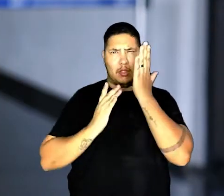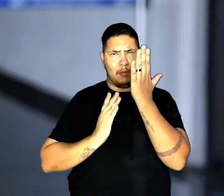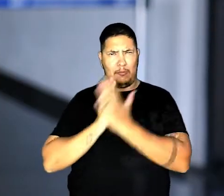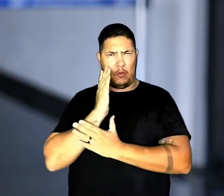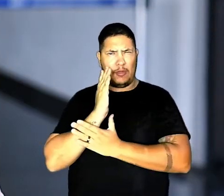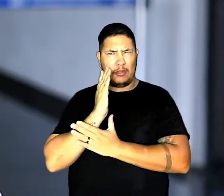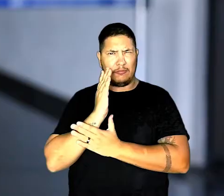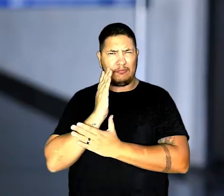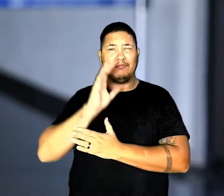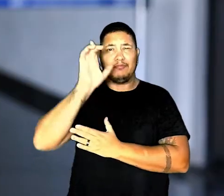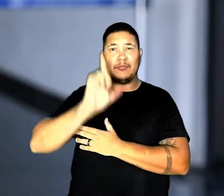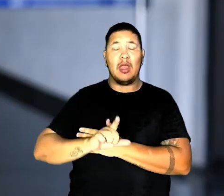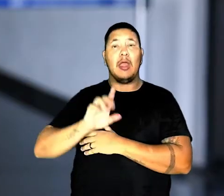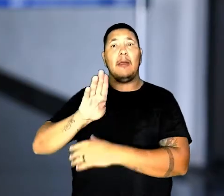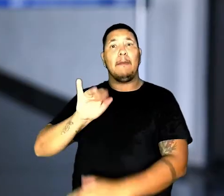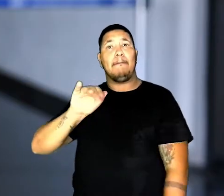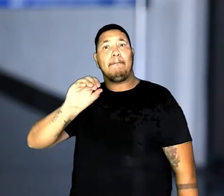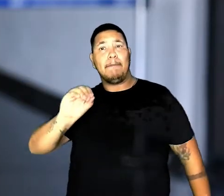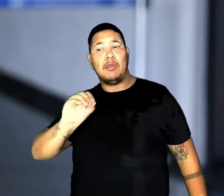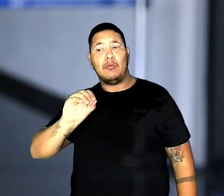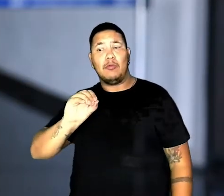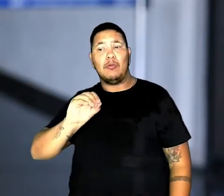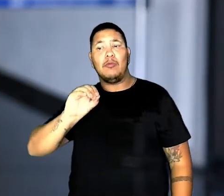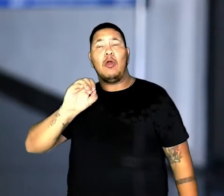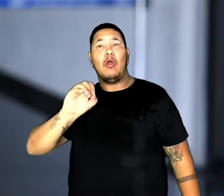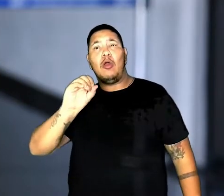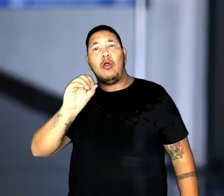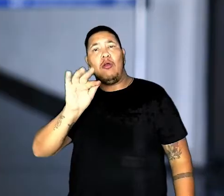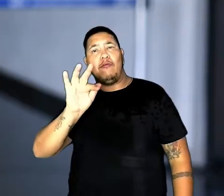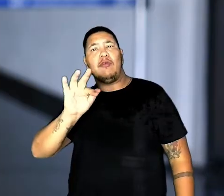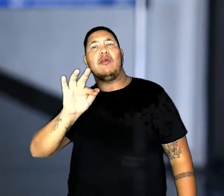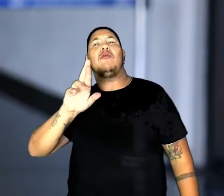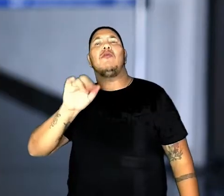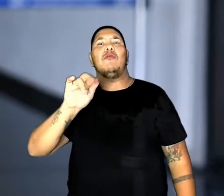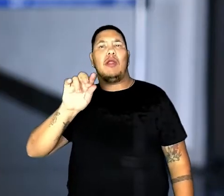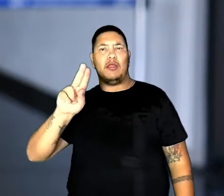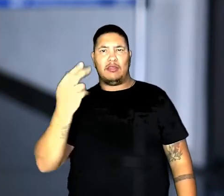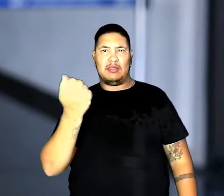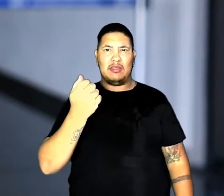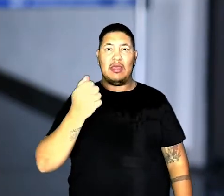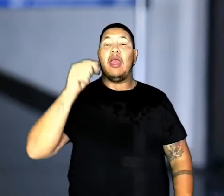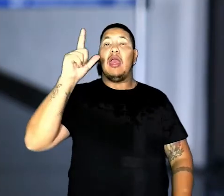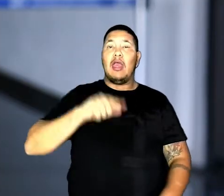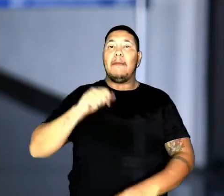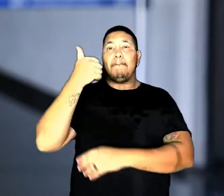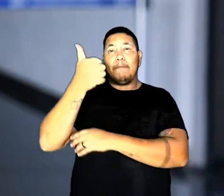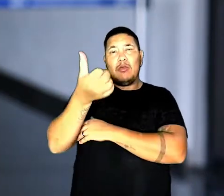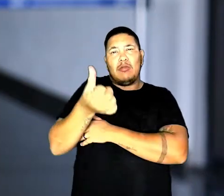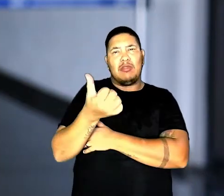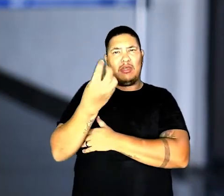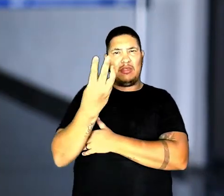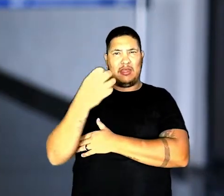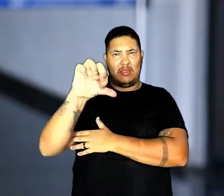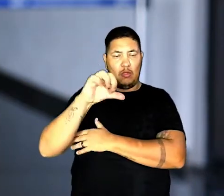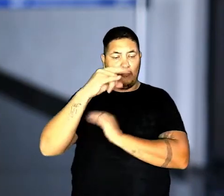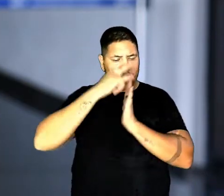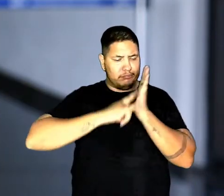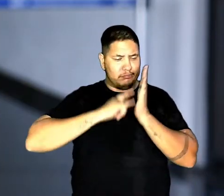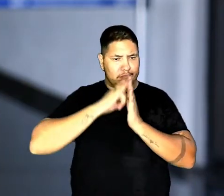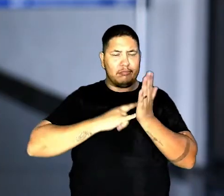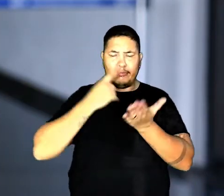aprovado pelo parlamento inglês é o Bill of Rights de 1689. Essa Carta de Direitos